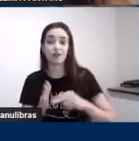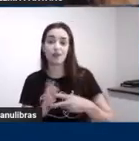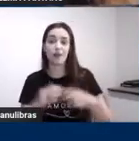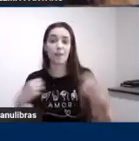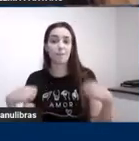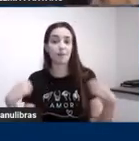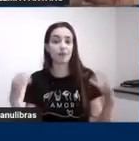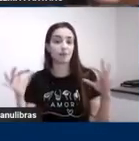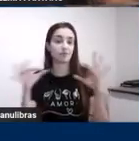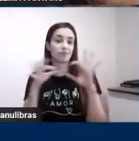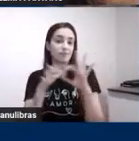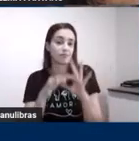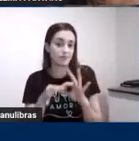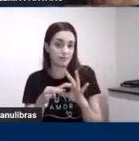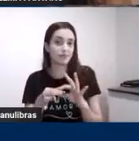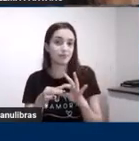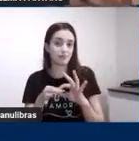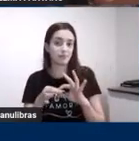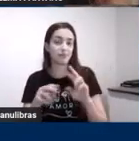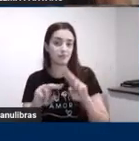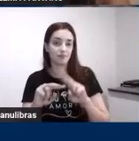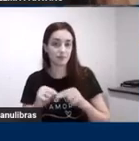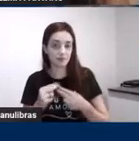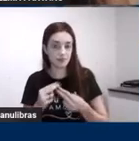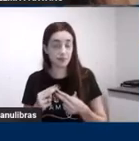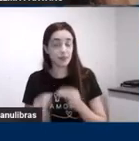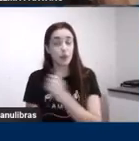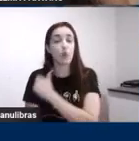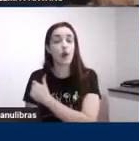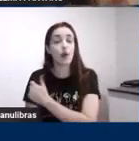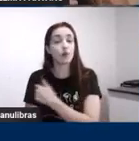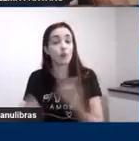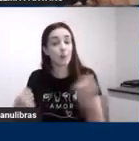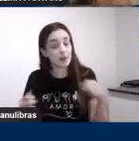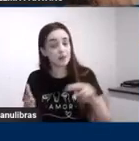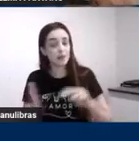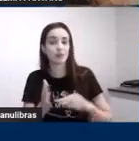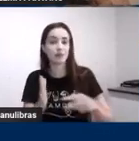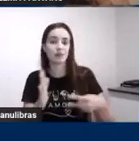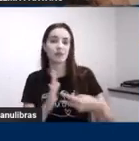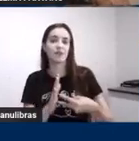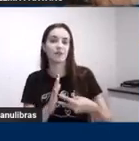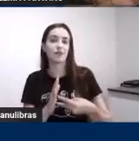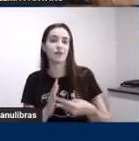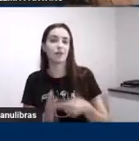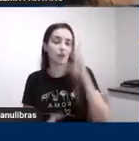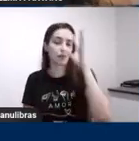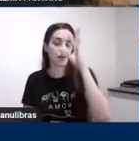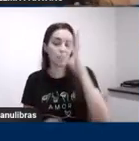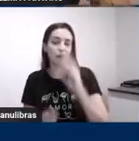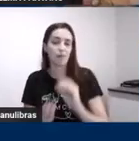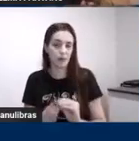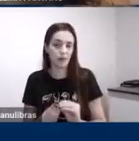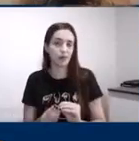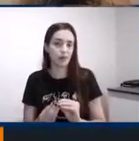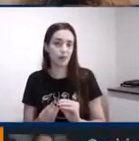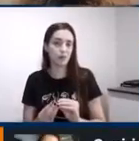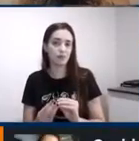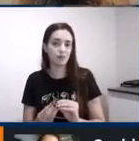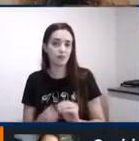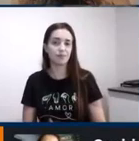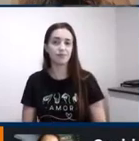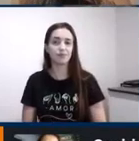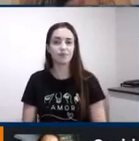precisa ser retido que precisa dar sentido para que a gente possa elaborar e se tornar funcional para o